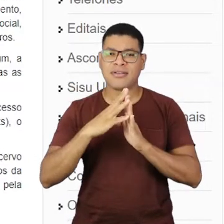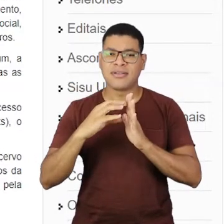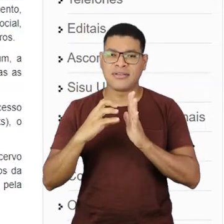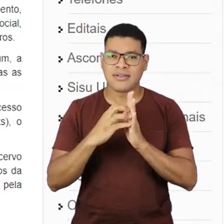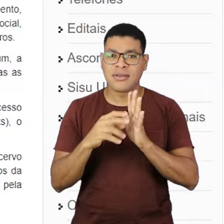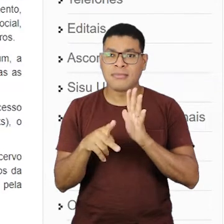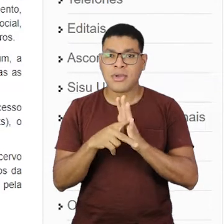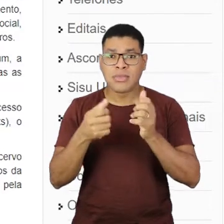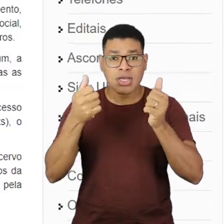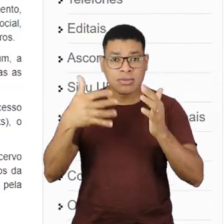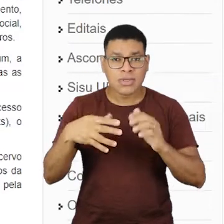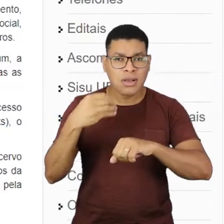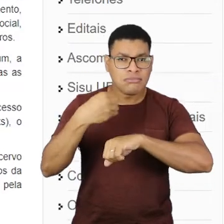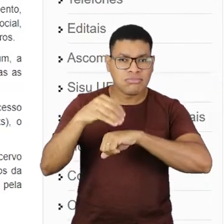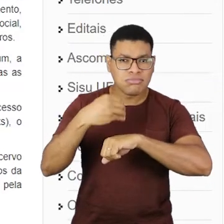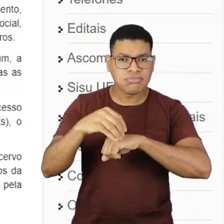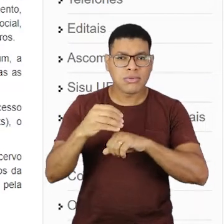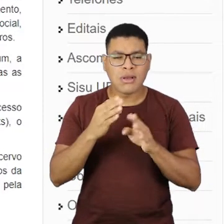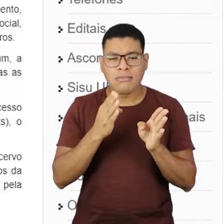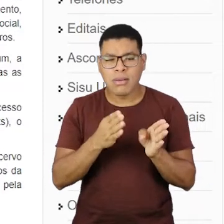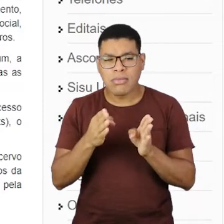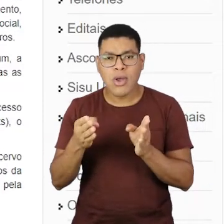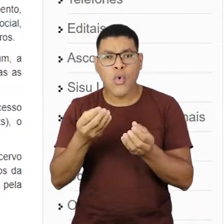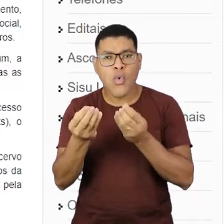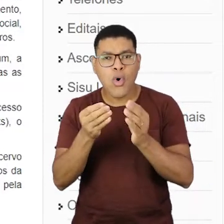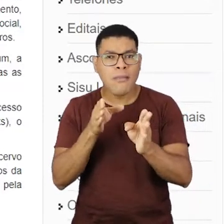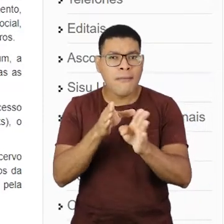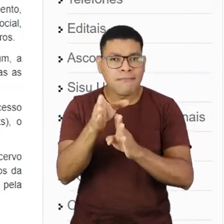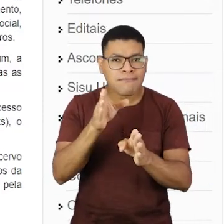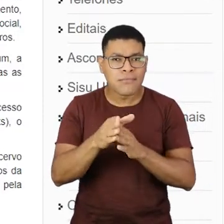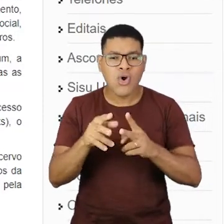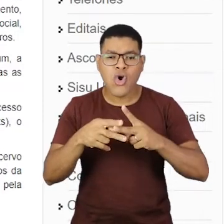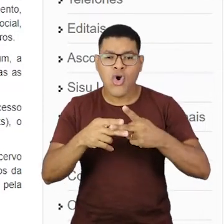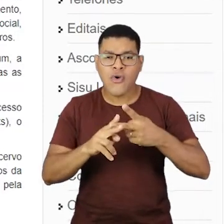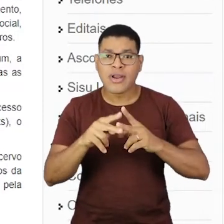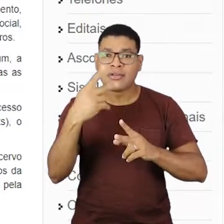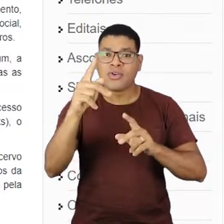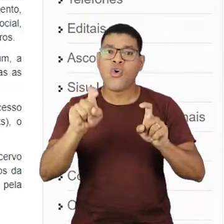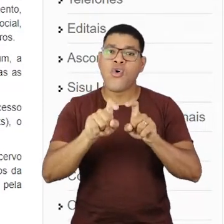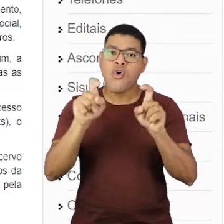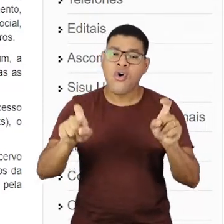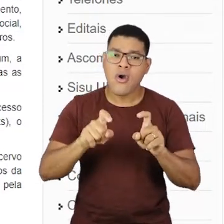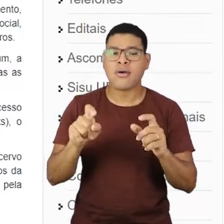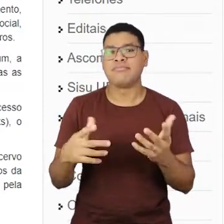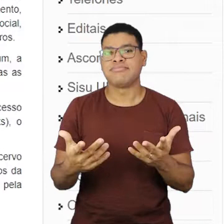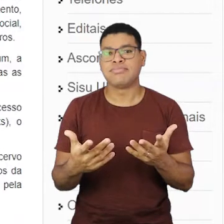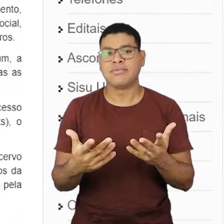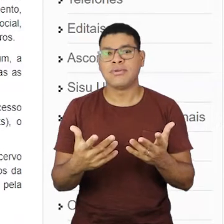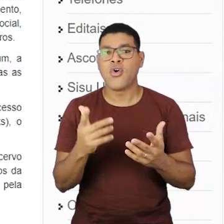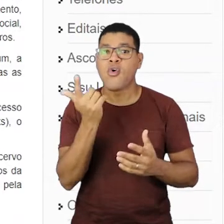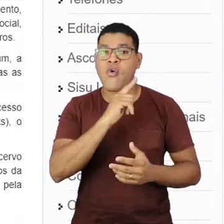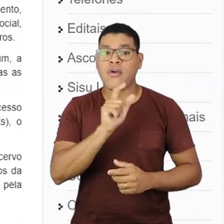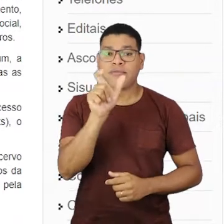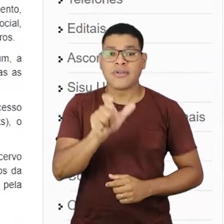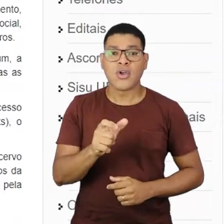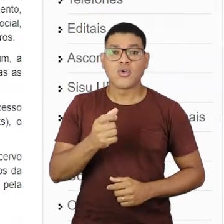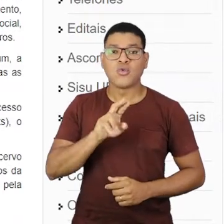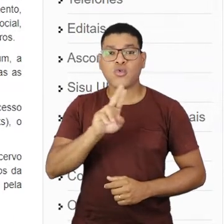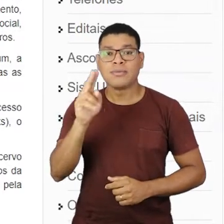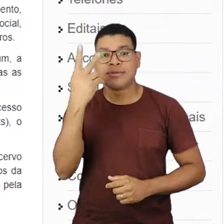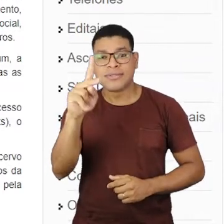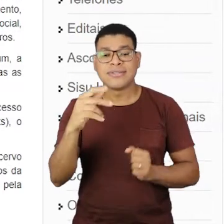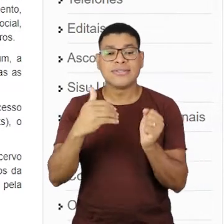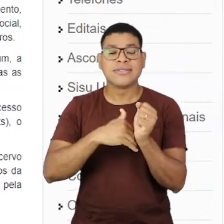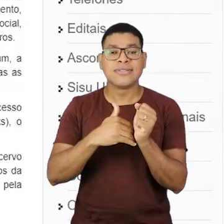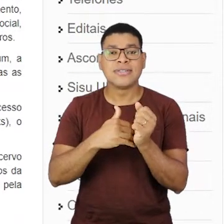passo, com orientações de como configurar o seu computador, de como obter o login e a